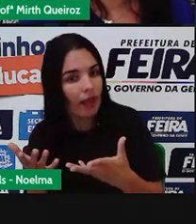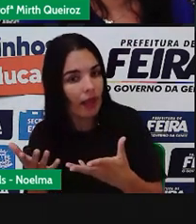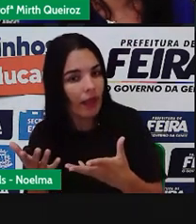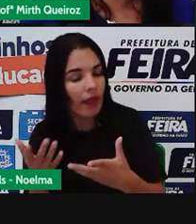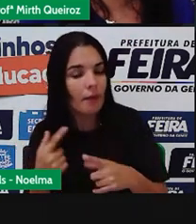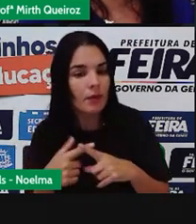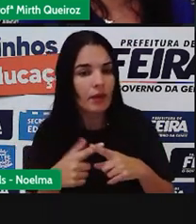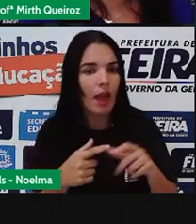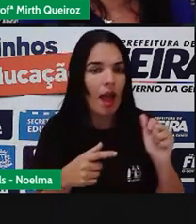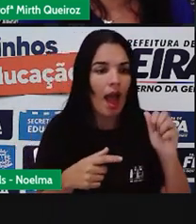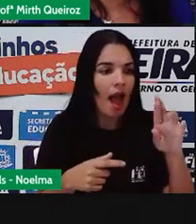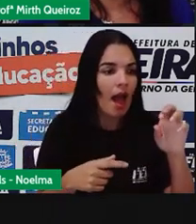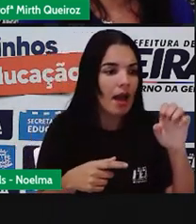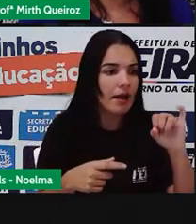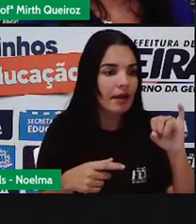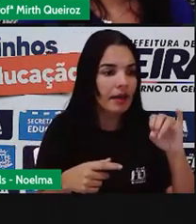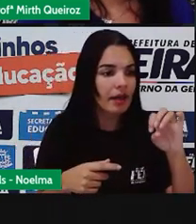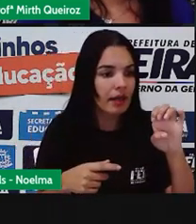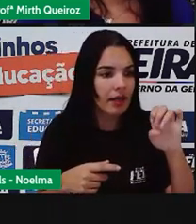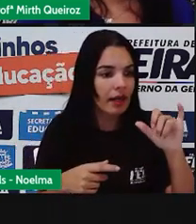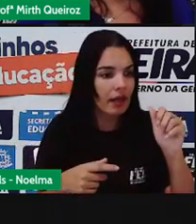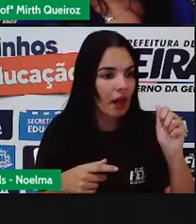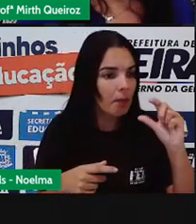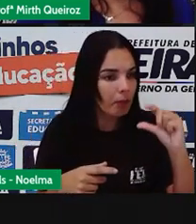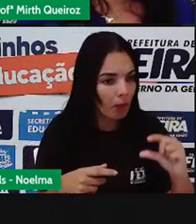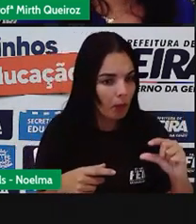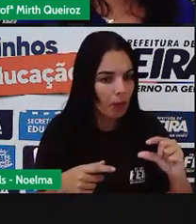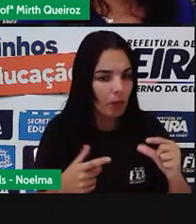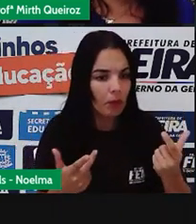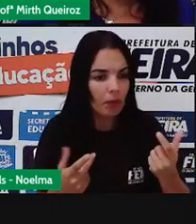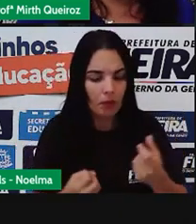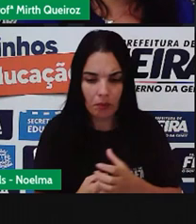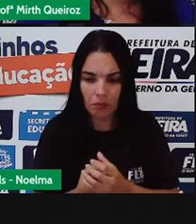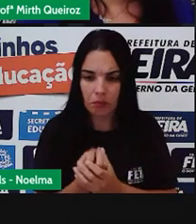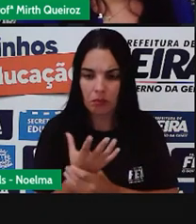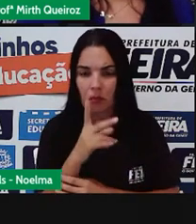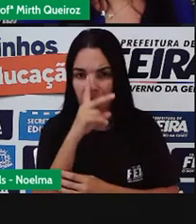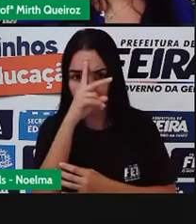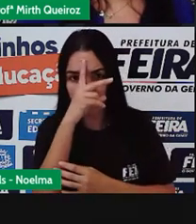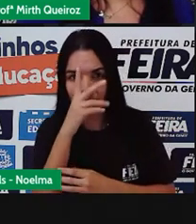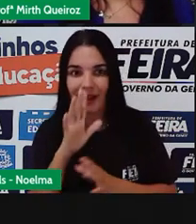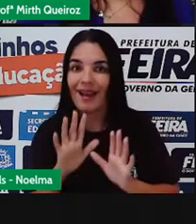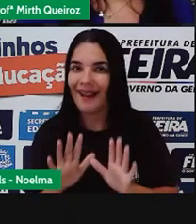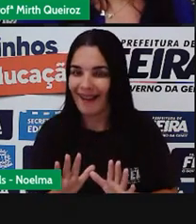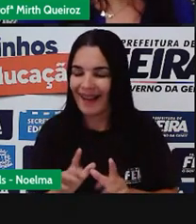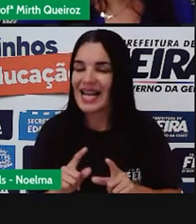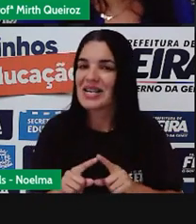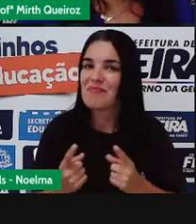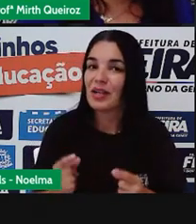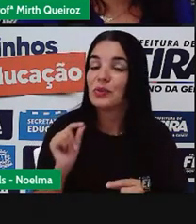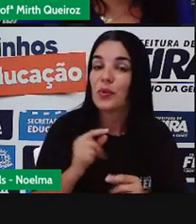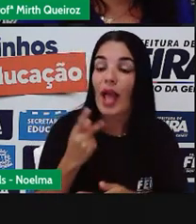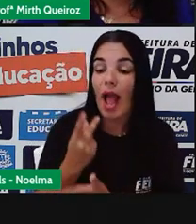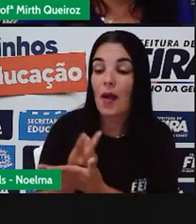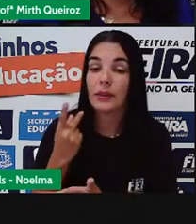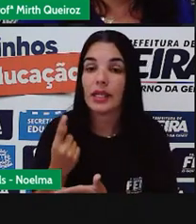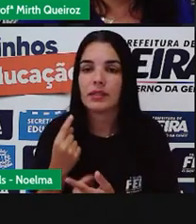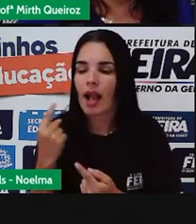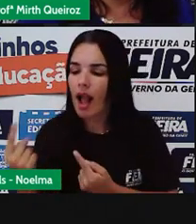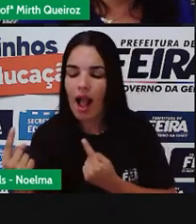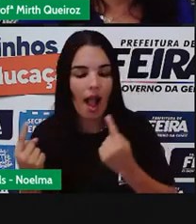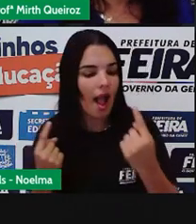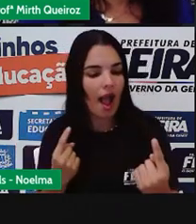né? Que é areia, que é menos nutritivo. Só que o que acontece? Pra cada tipo de